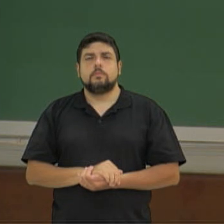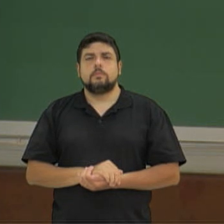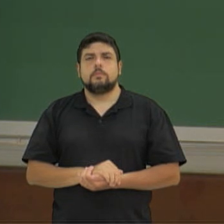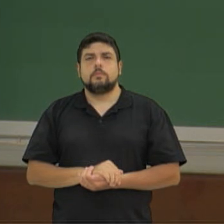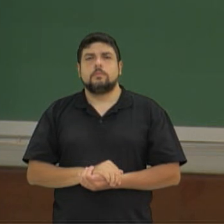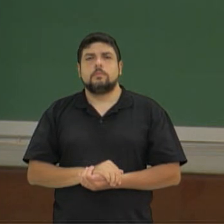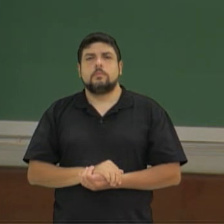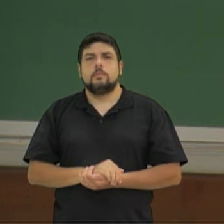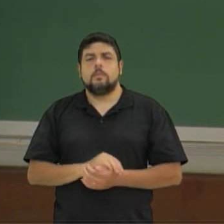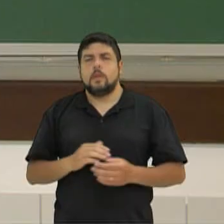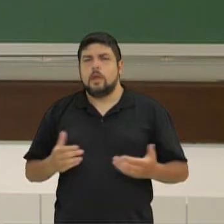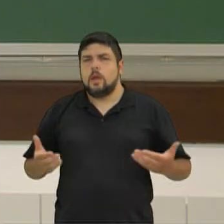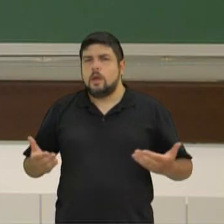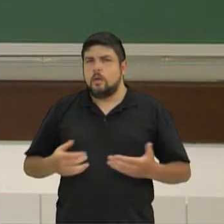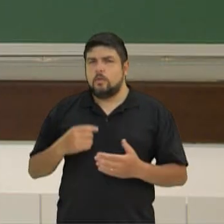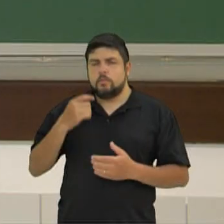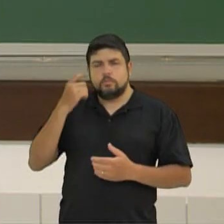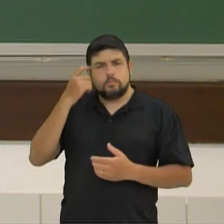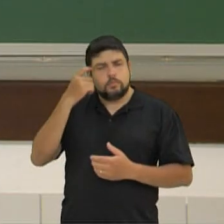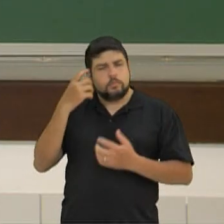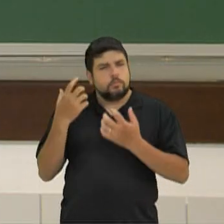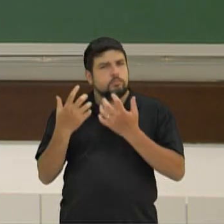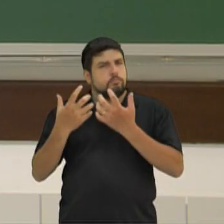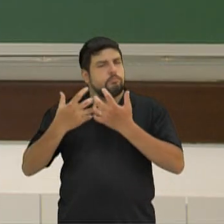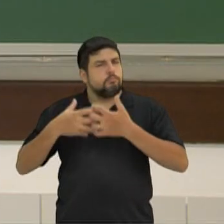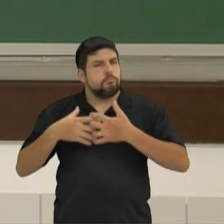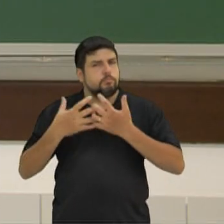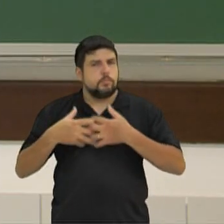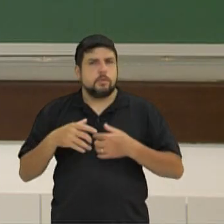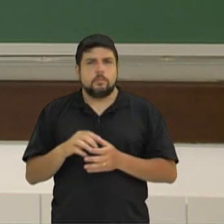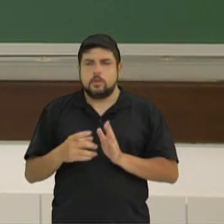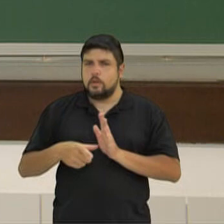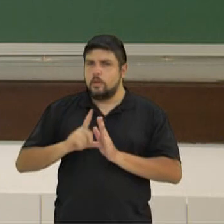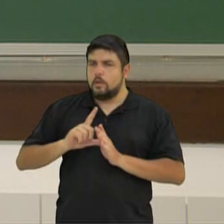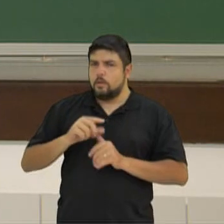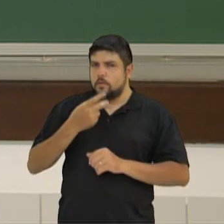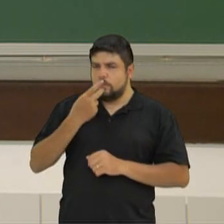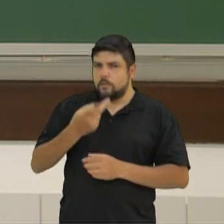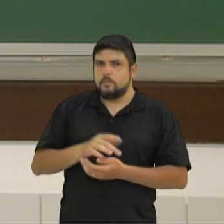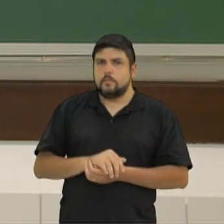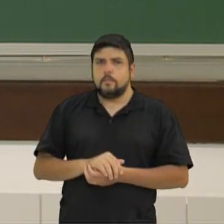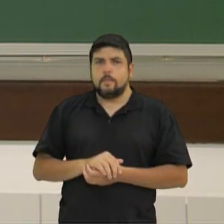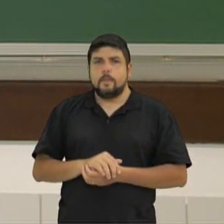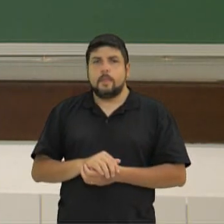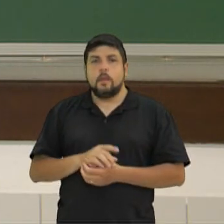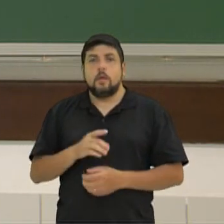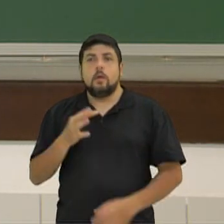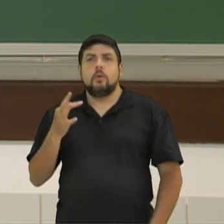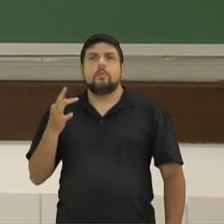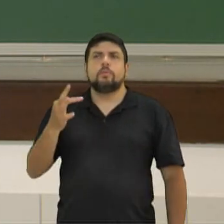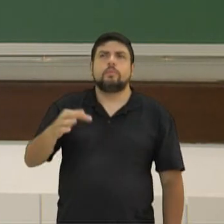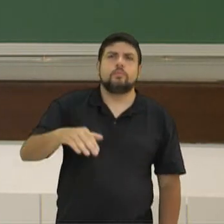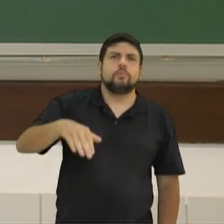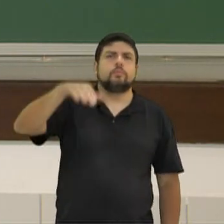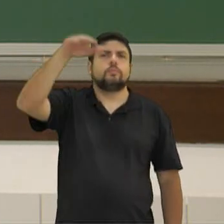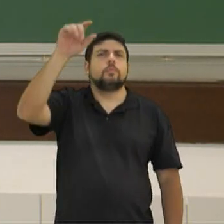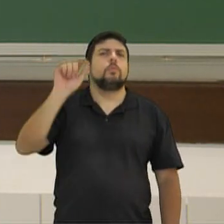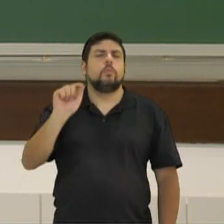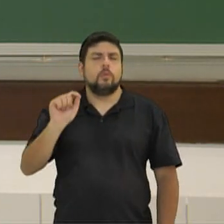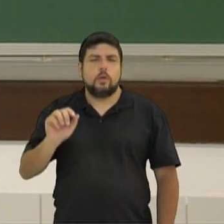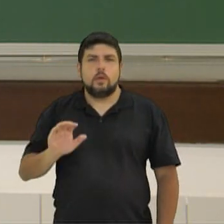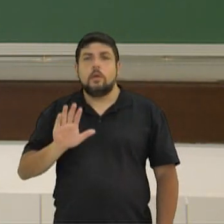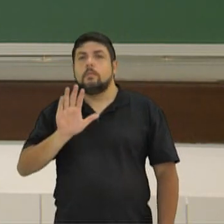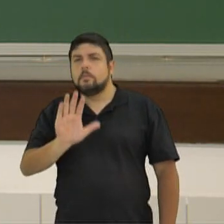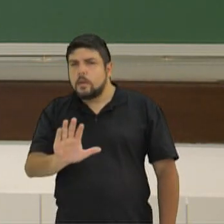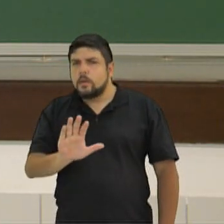E agora eu quero refletir com vocês. Agora, como eu já falei agora há pouco, não é o que você quer ser quando crescer, e sim, qual